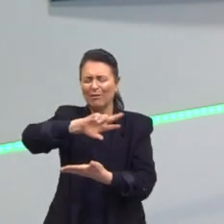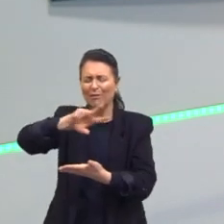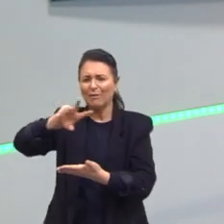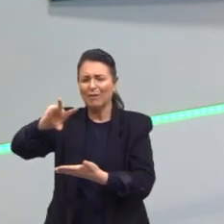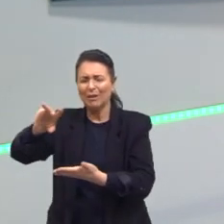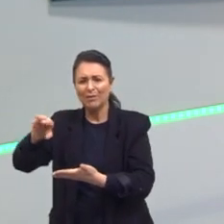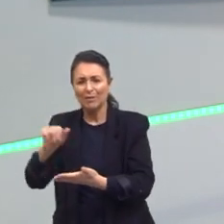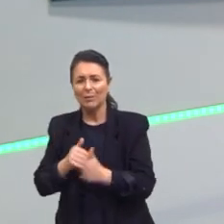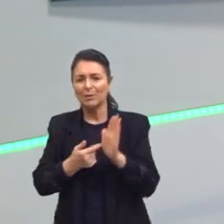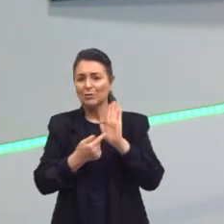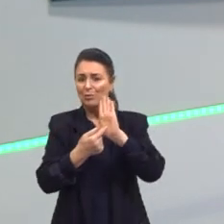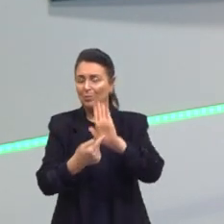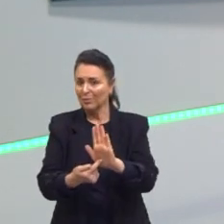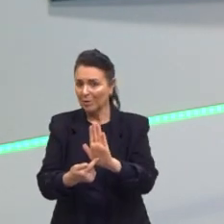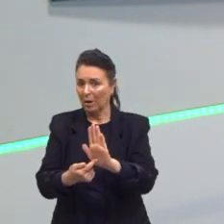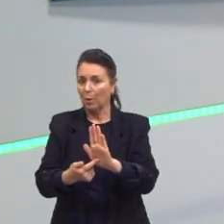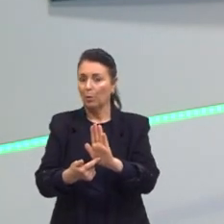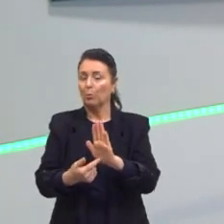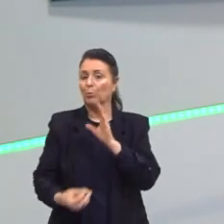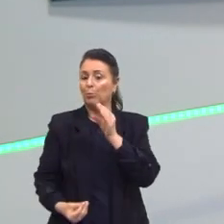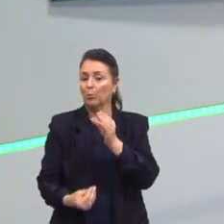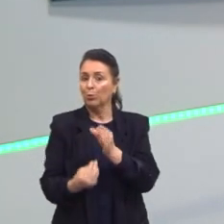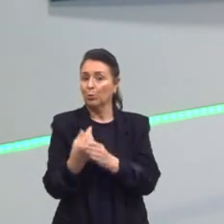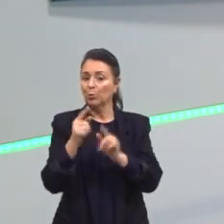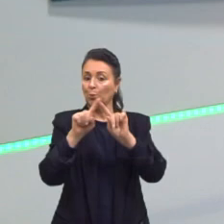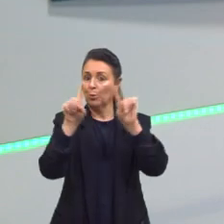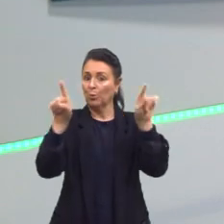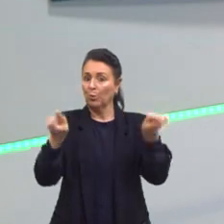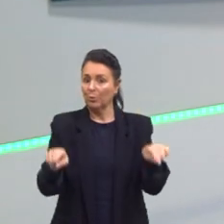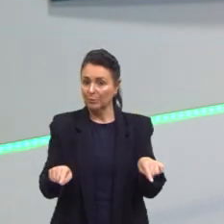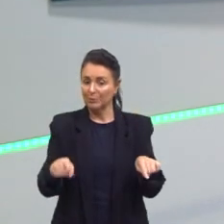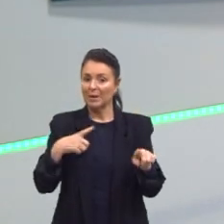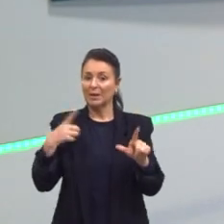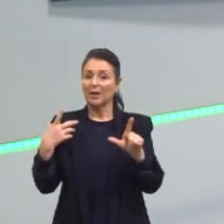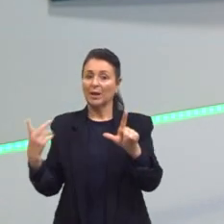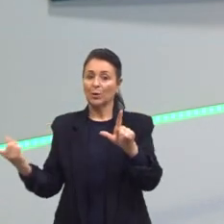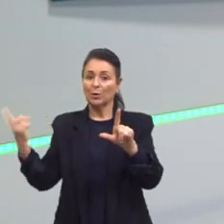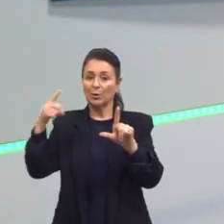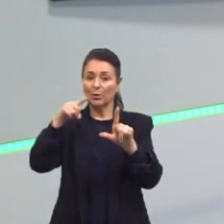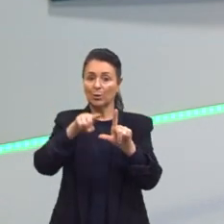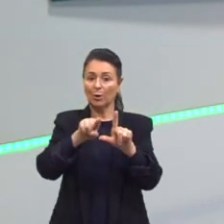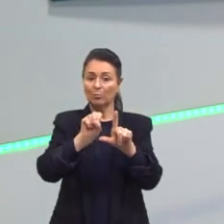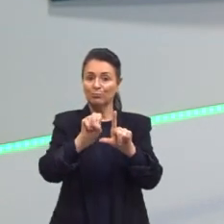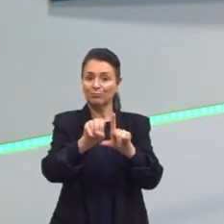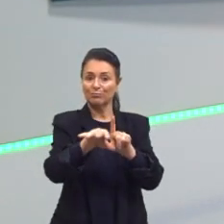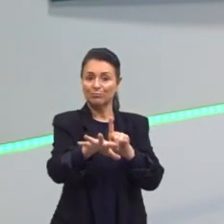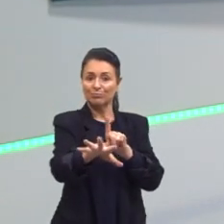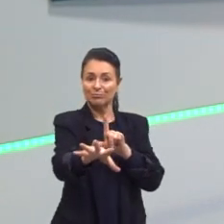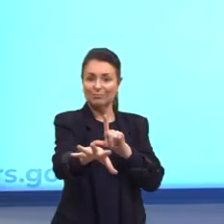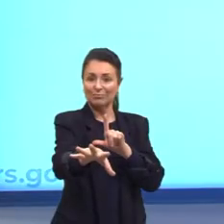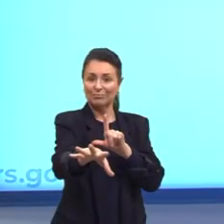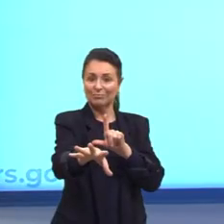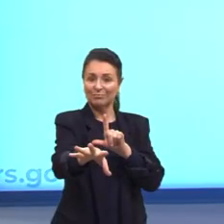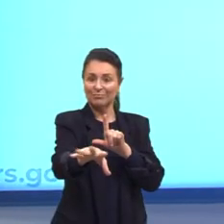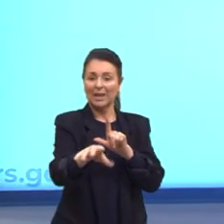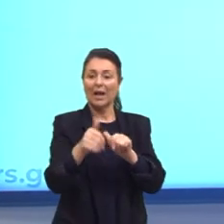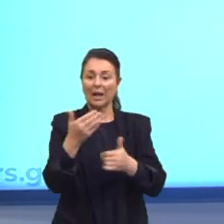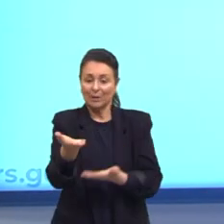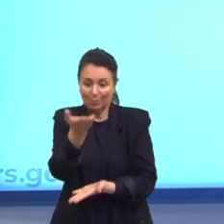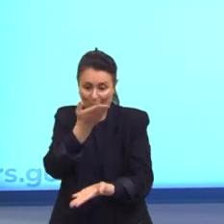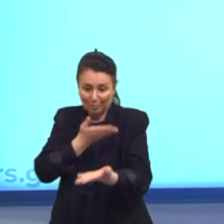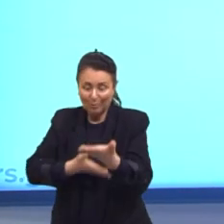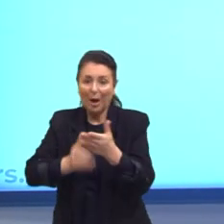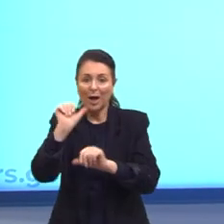anunciar um produto ou um serviço. Por meio de influenciadores. Então, às vezes, as pessoas oferecem o que elas chamam de permuta.